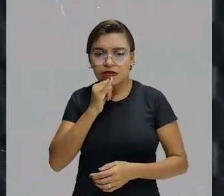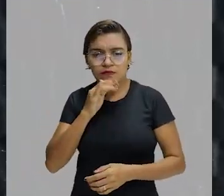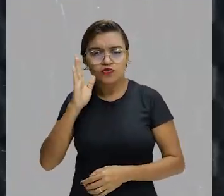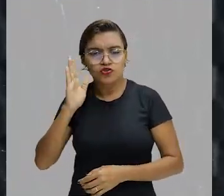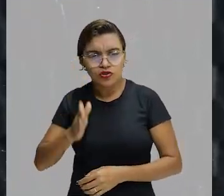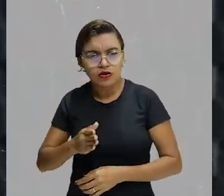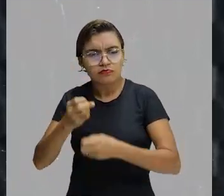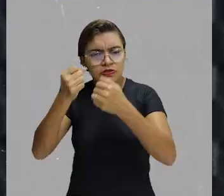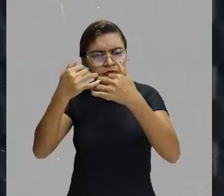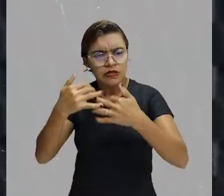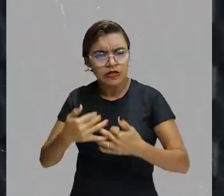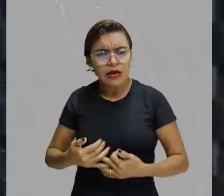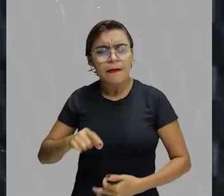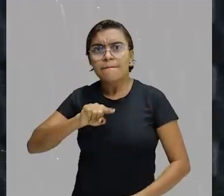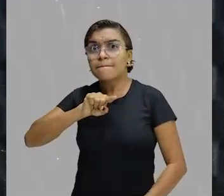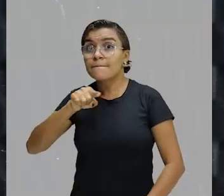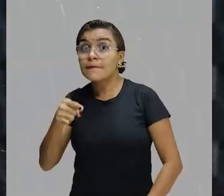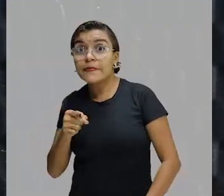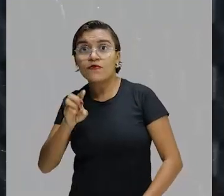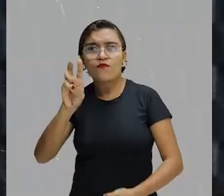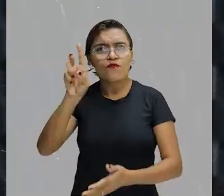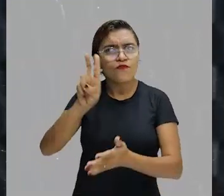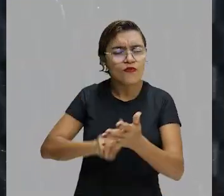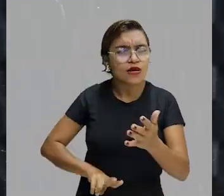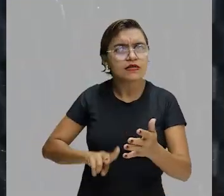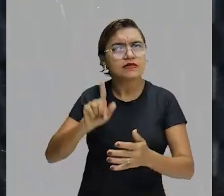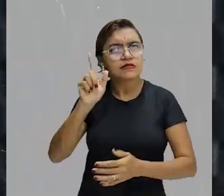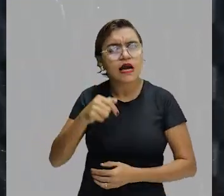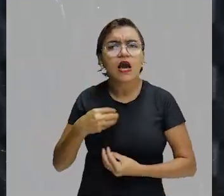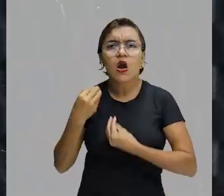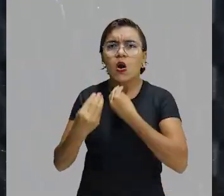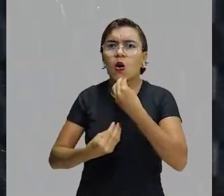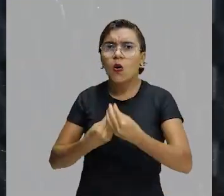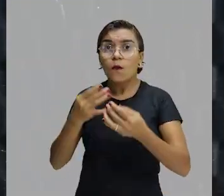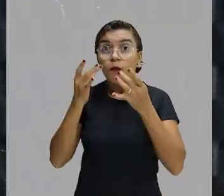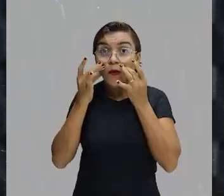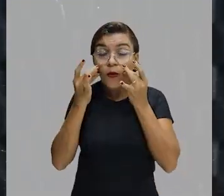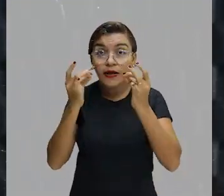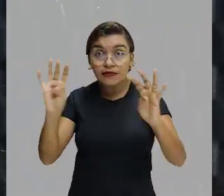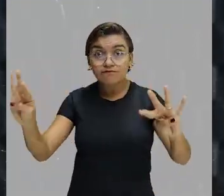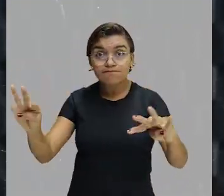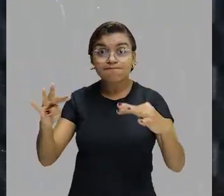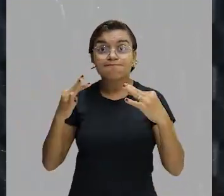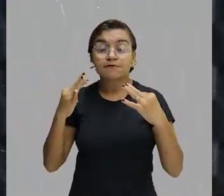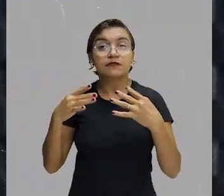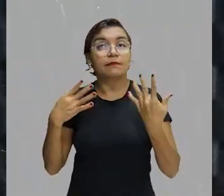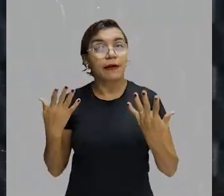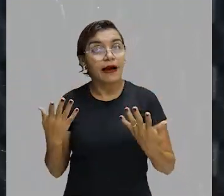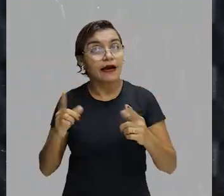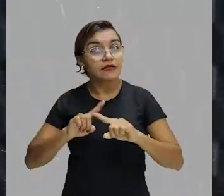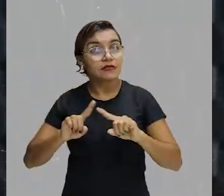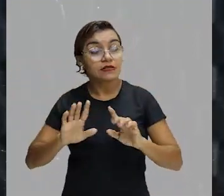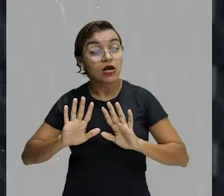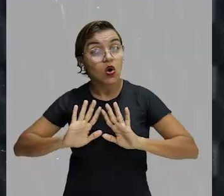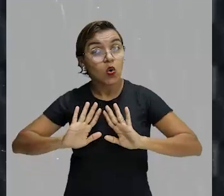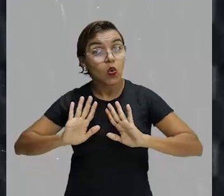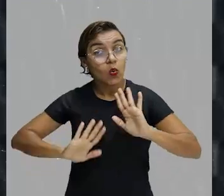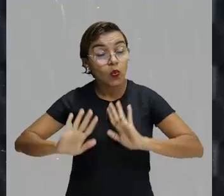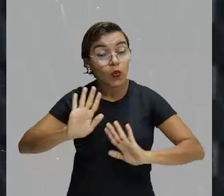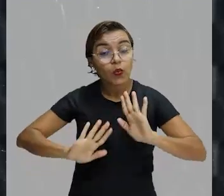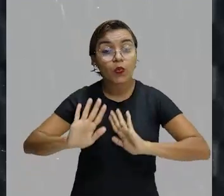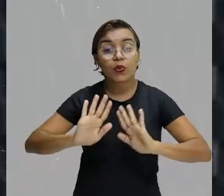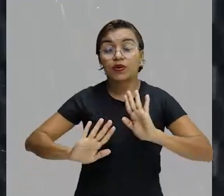vezes, é um recurso estilístico para chamar a atenção. Mas cuidado com o pleonasmo vicioso, que eu sei que